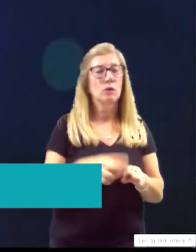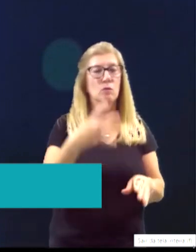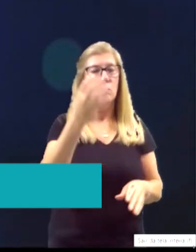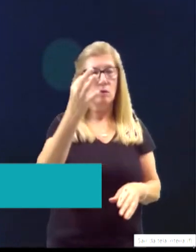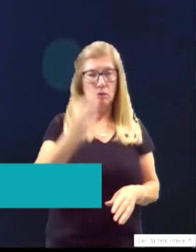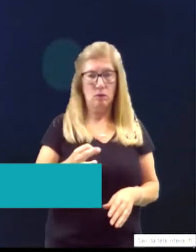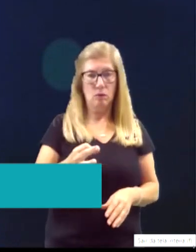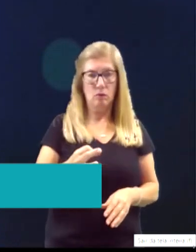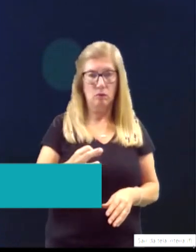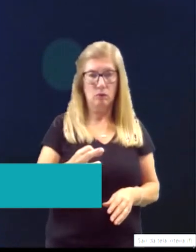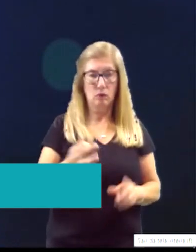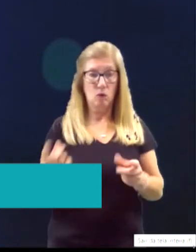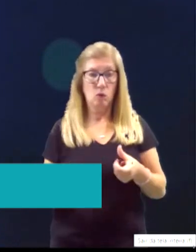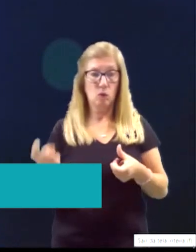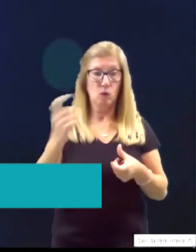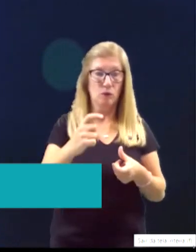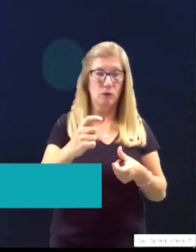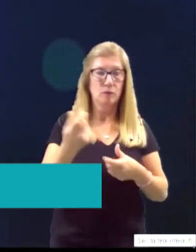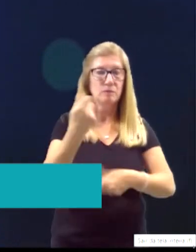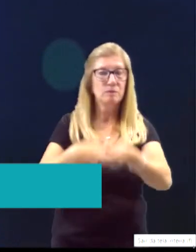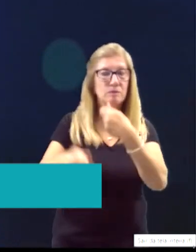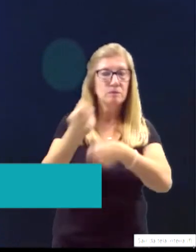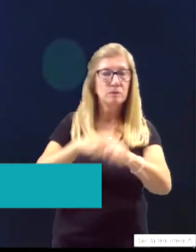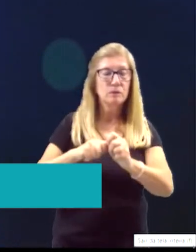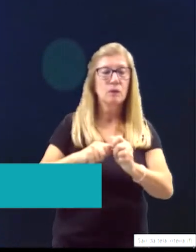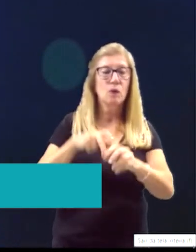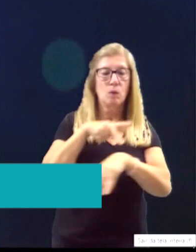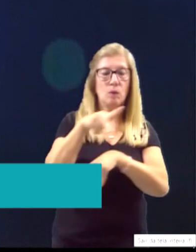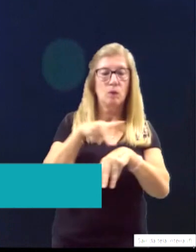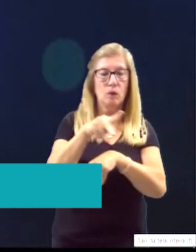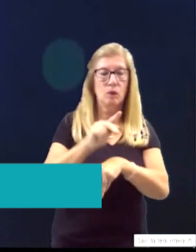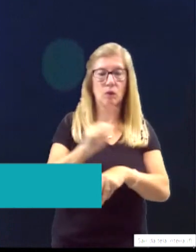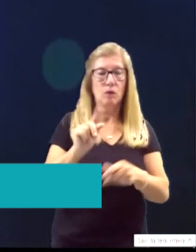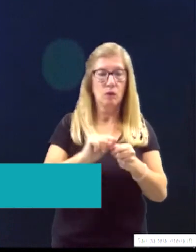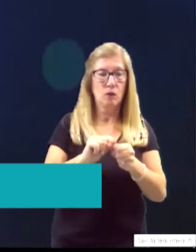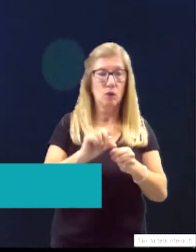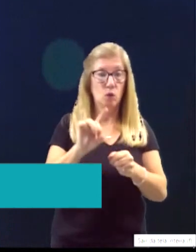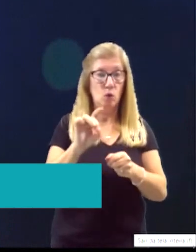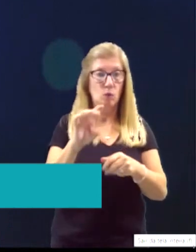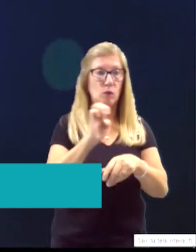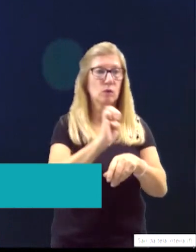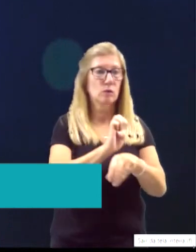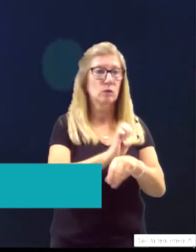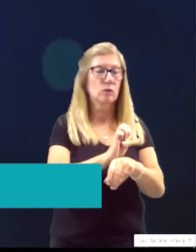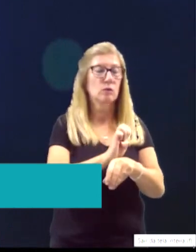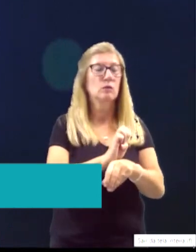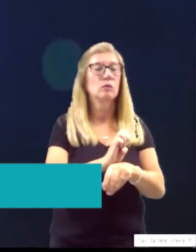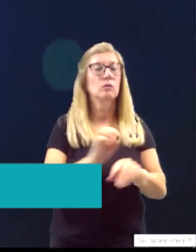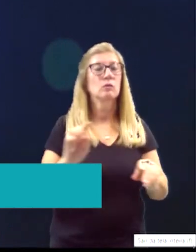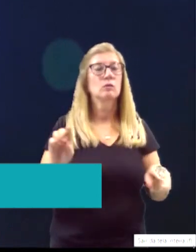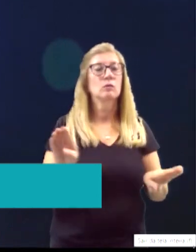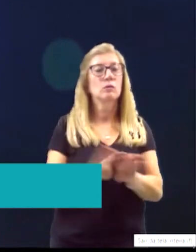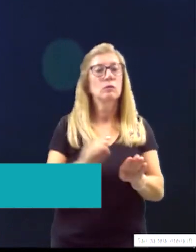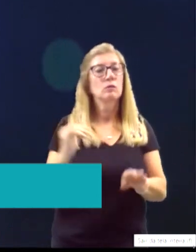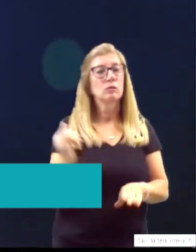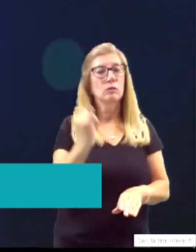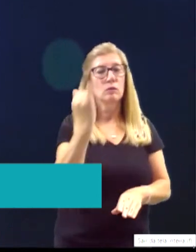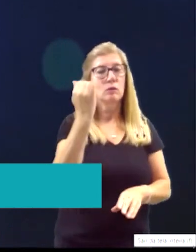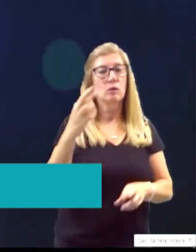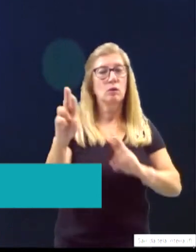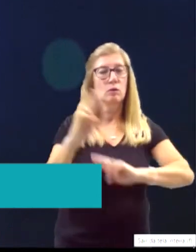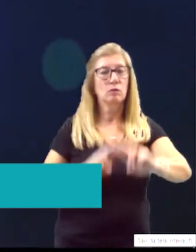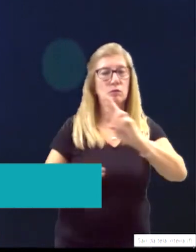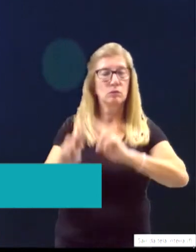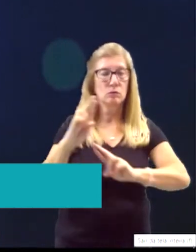recuperação econômica do país não será feita apenas pelo Estado. Daí a importância do relacionamento,